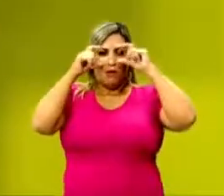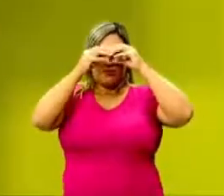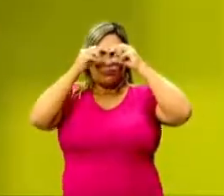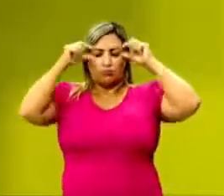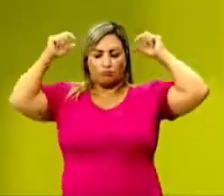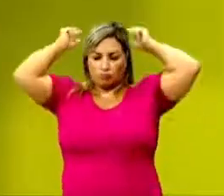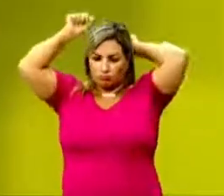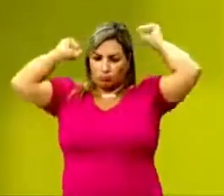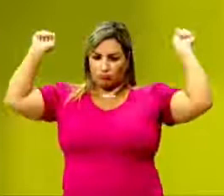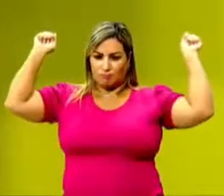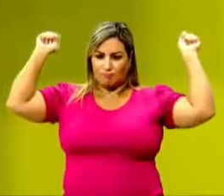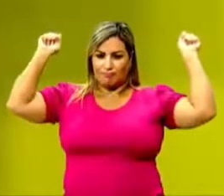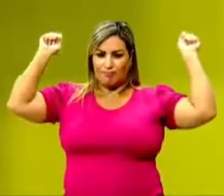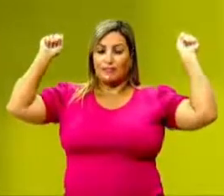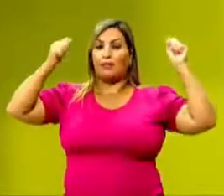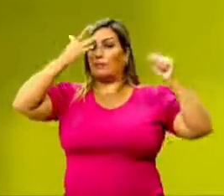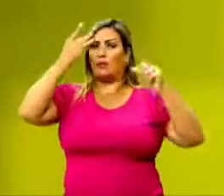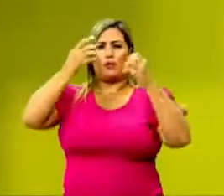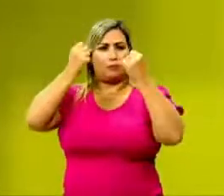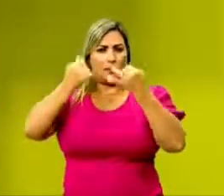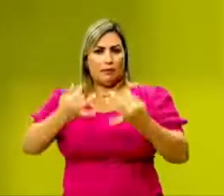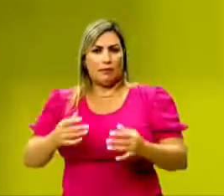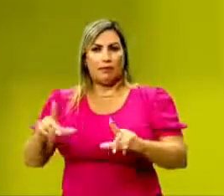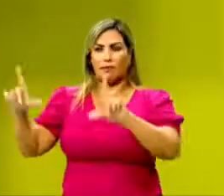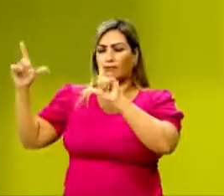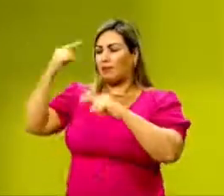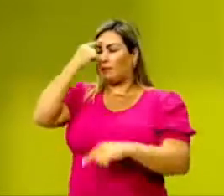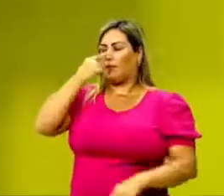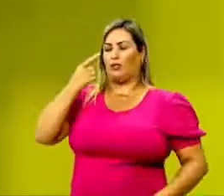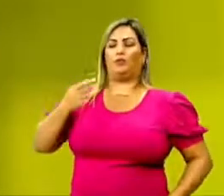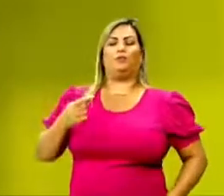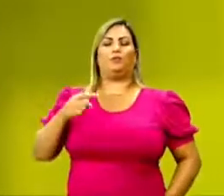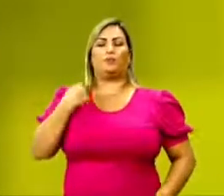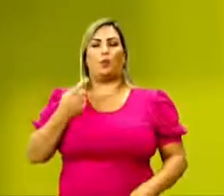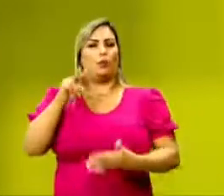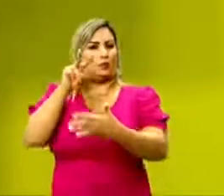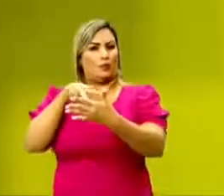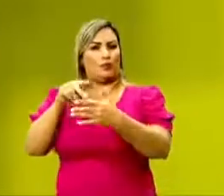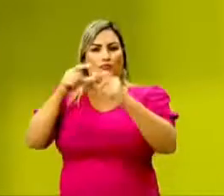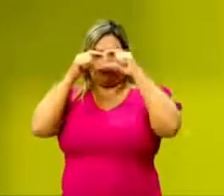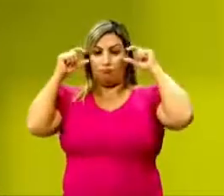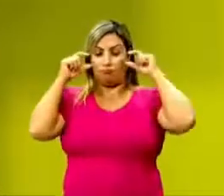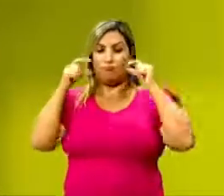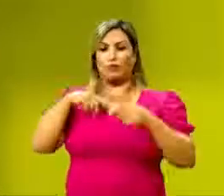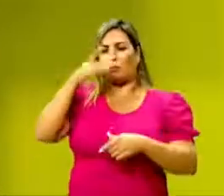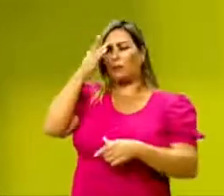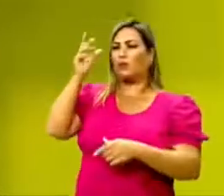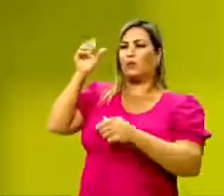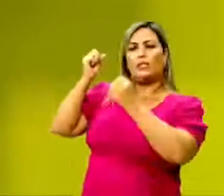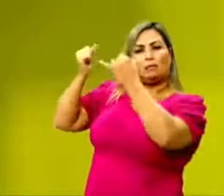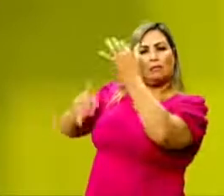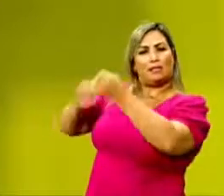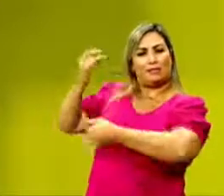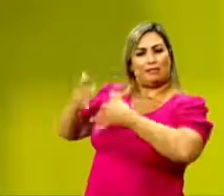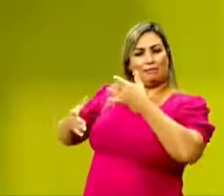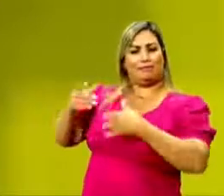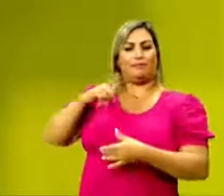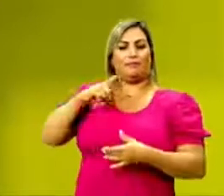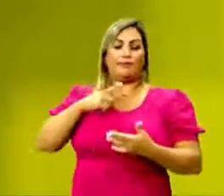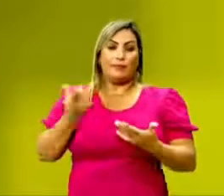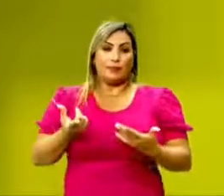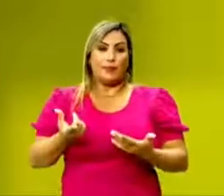vendados, né? E alguém fosse explicar, por exemplo, essa tela. Então, o que nós lemos, aquela narrativa, é justamente isso.